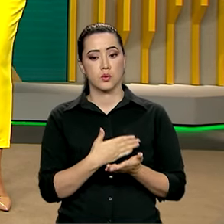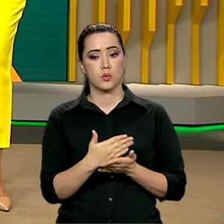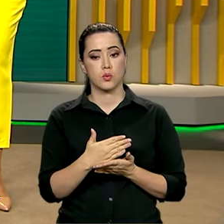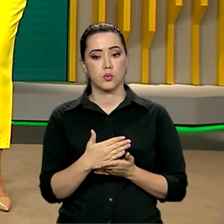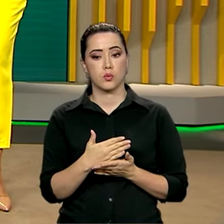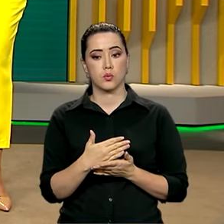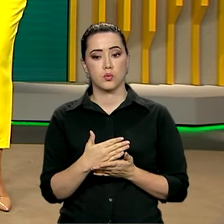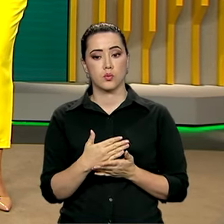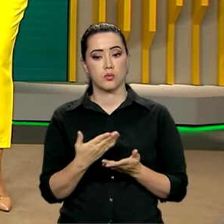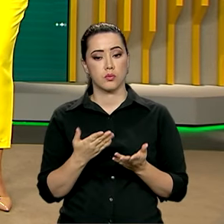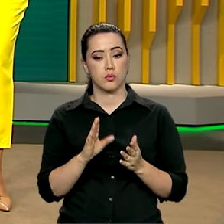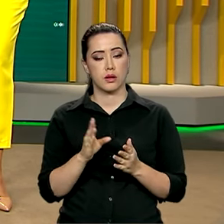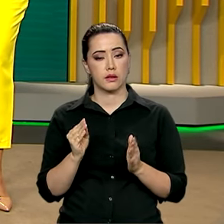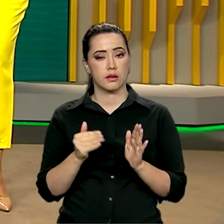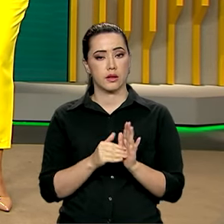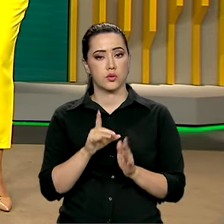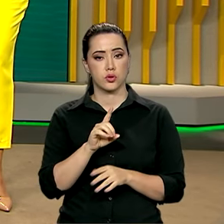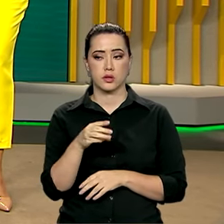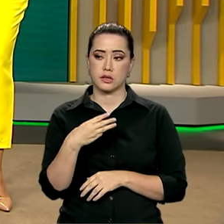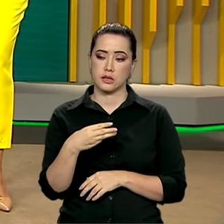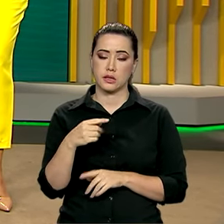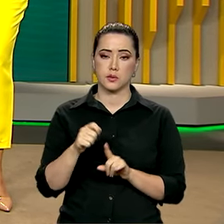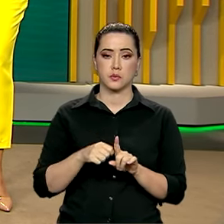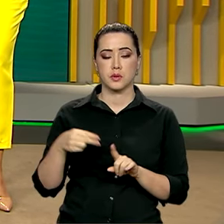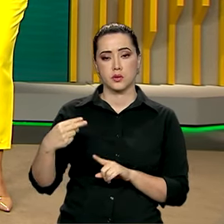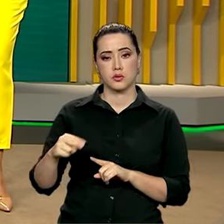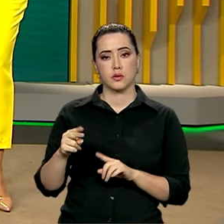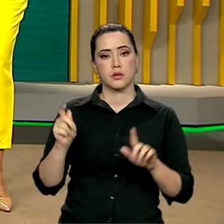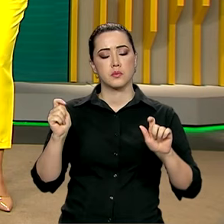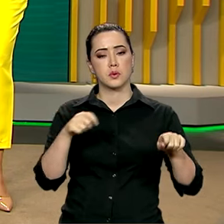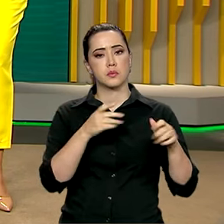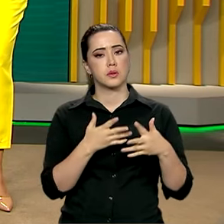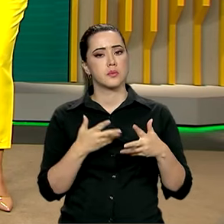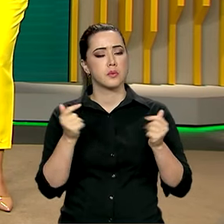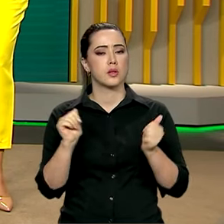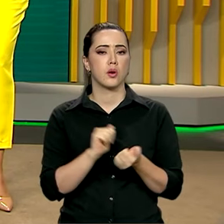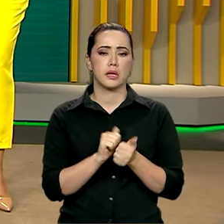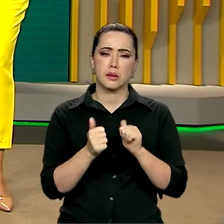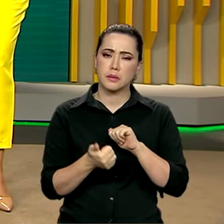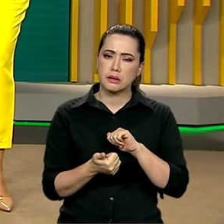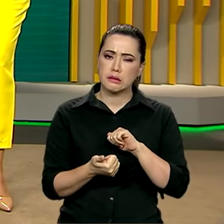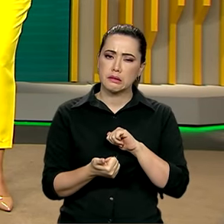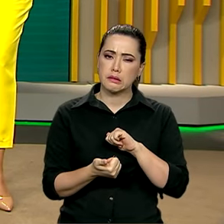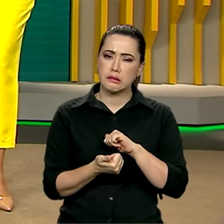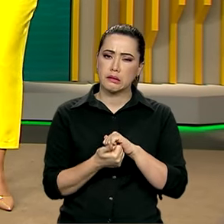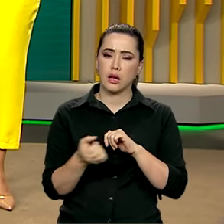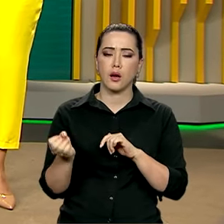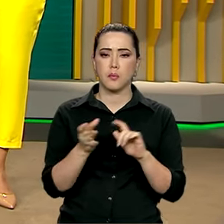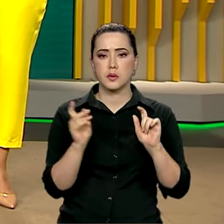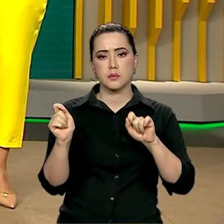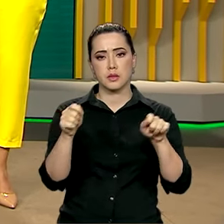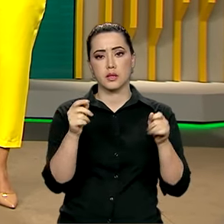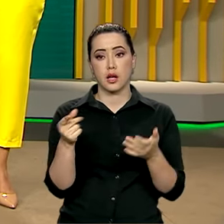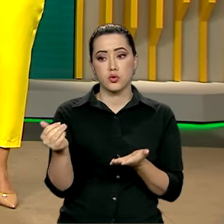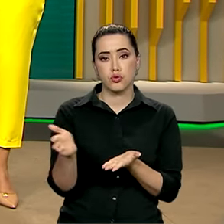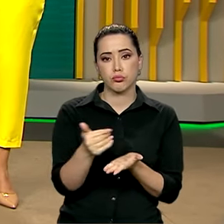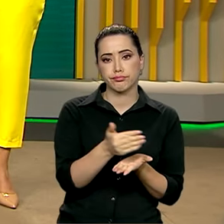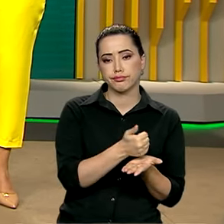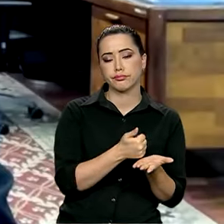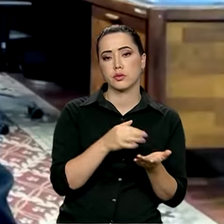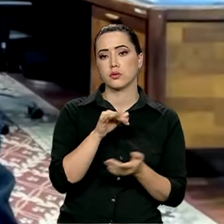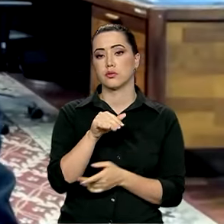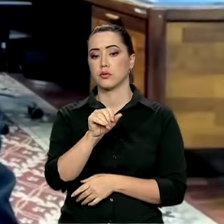3 de novembro, o que vai permitir aos empregadores uma melhor adaptação à nova sistemática de recolhimento do FGTS.